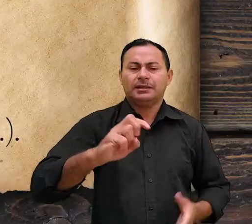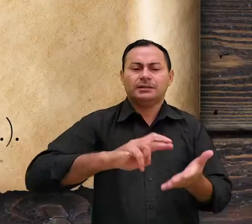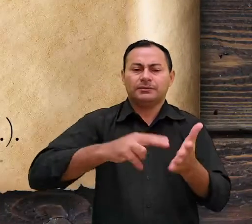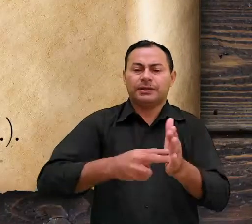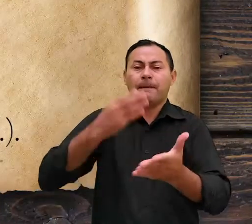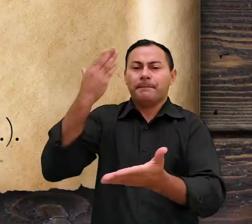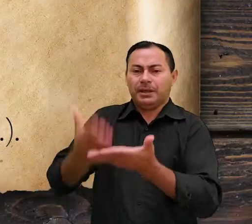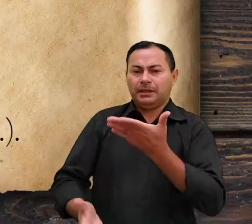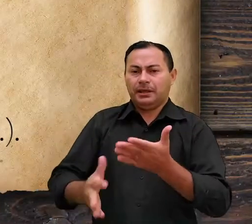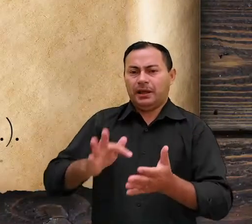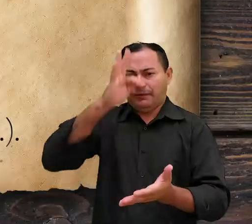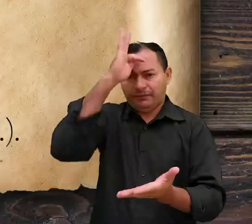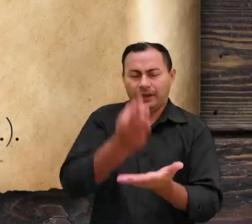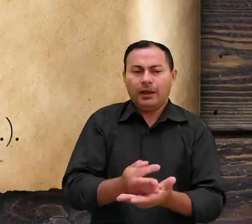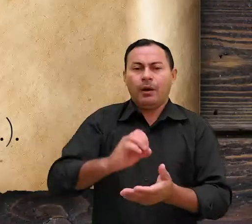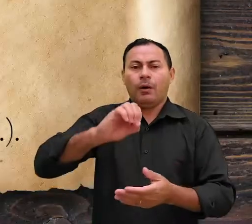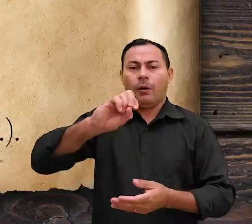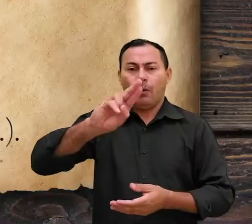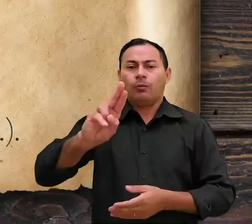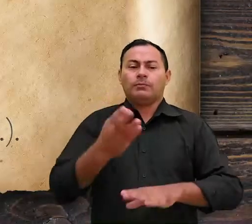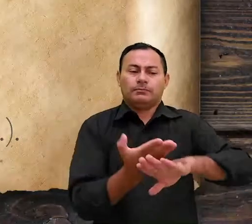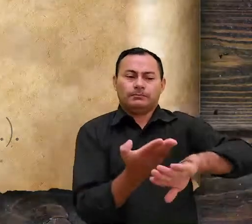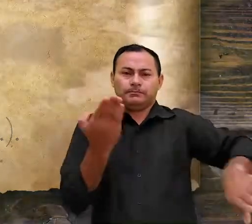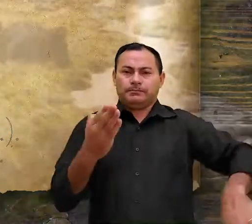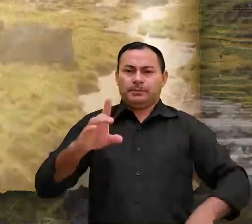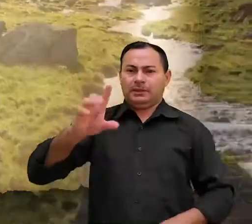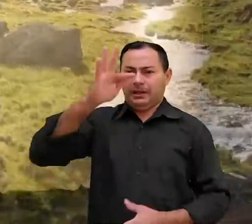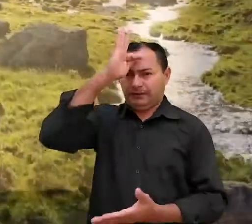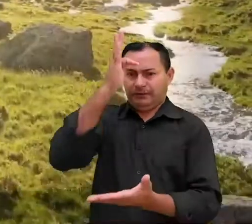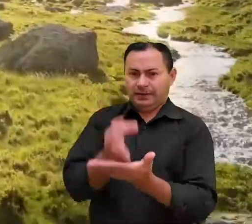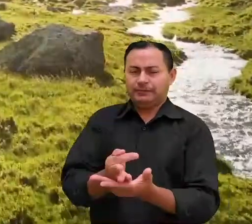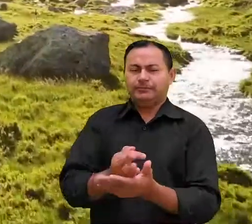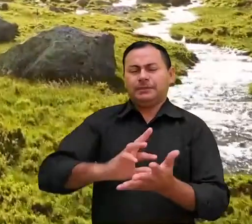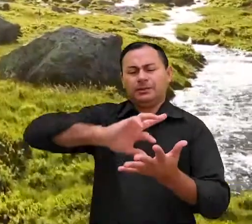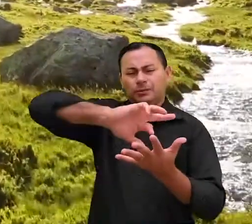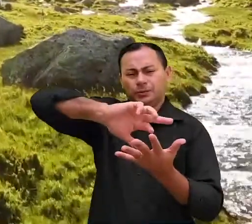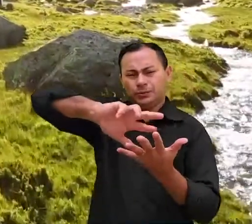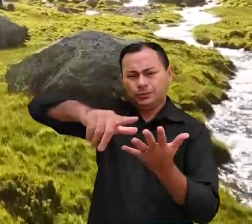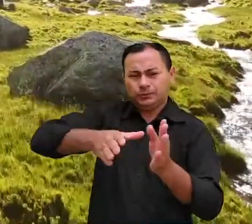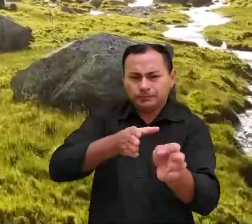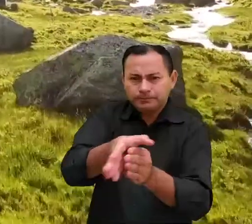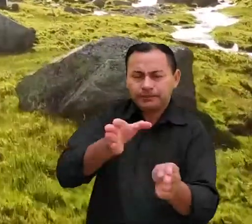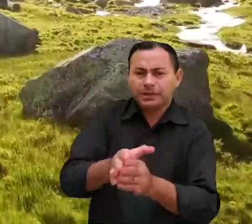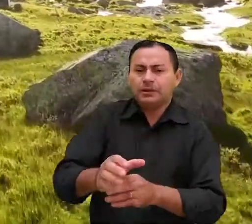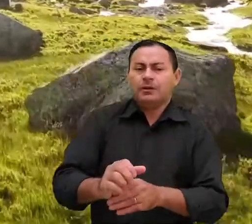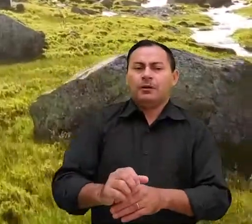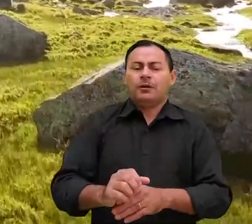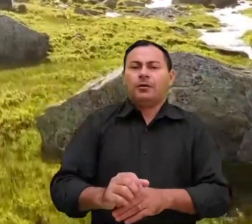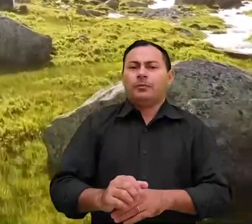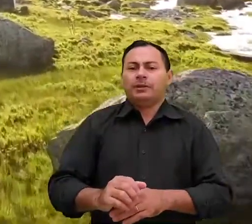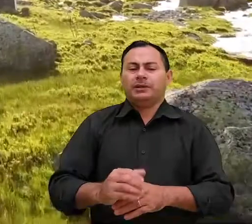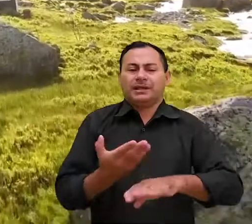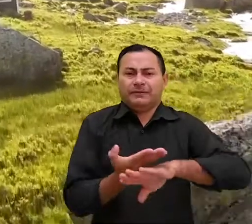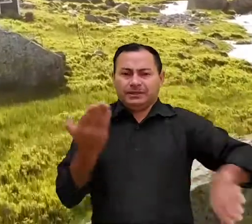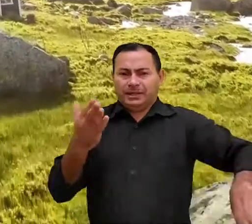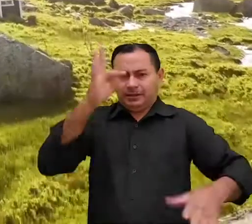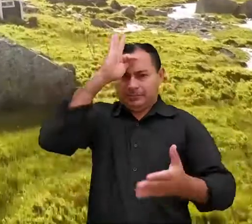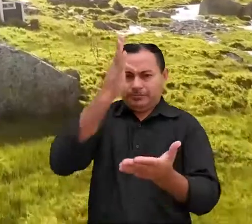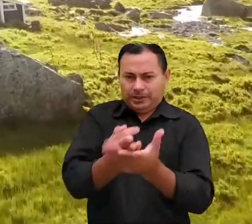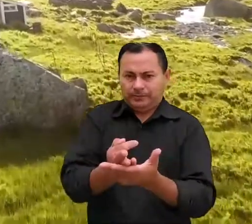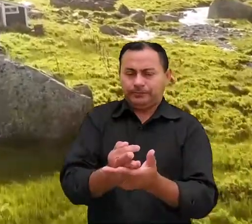perder a fé ou afastar-se da fé. Há várias advertências contra a apostasia nesta carta.